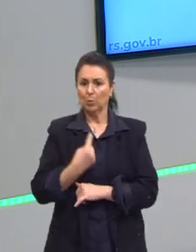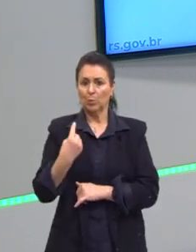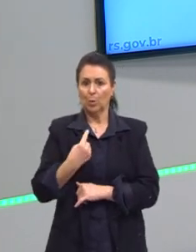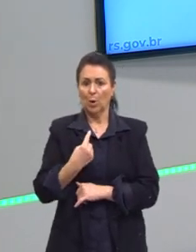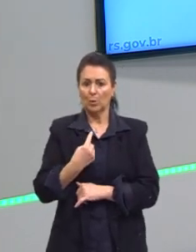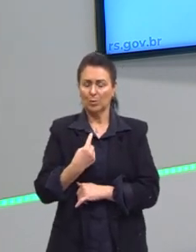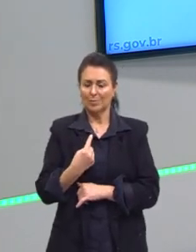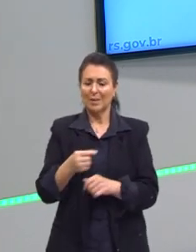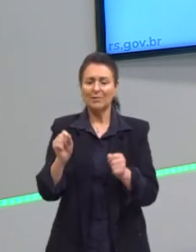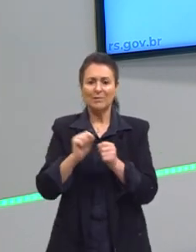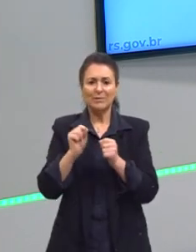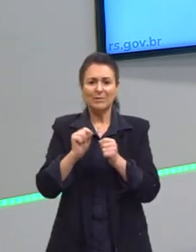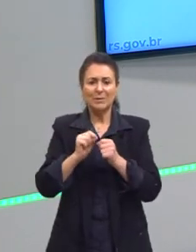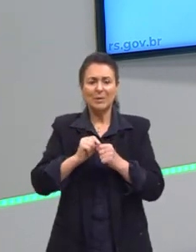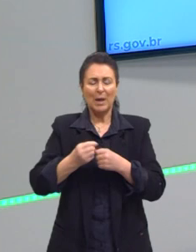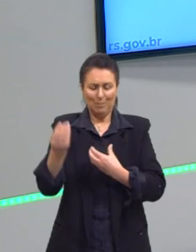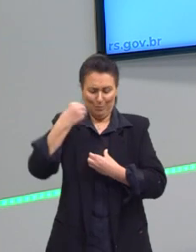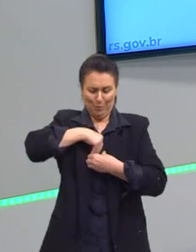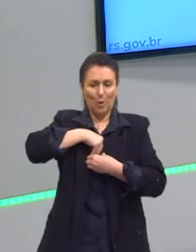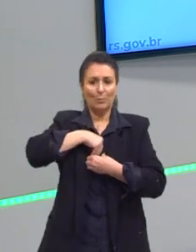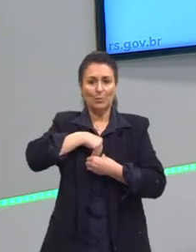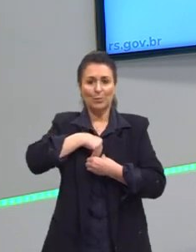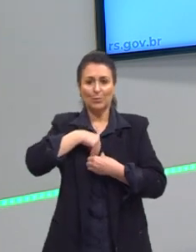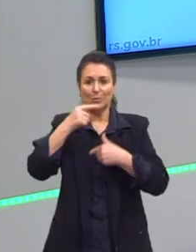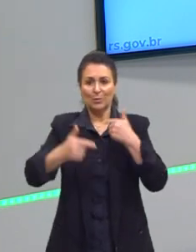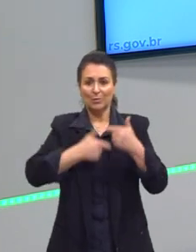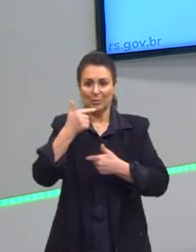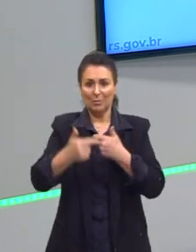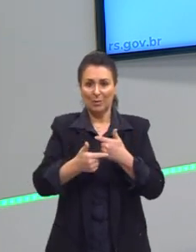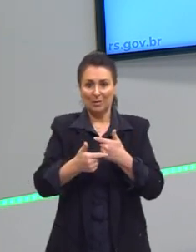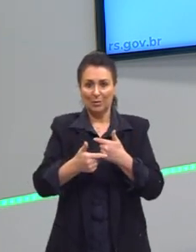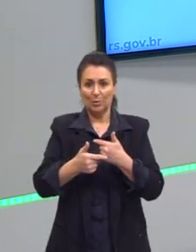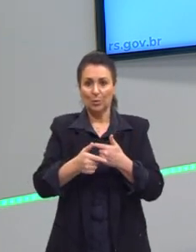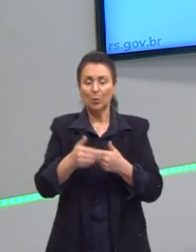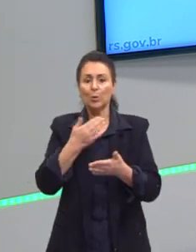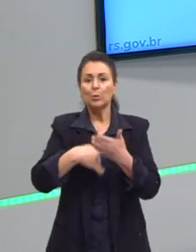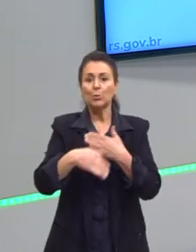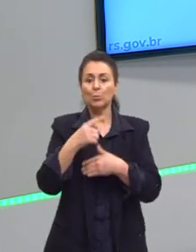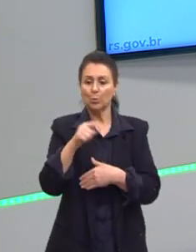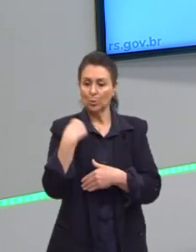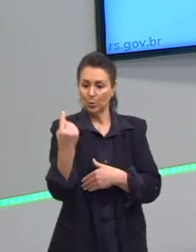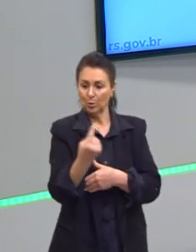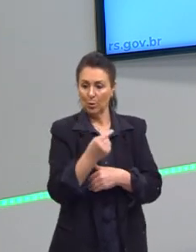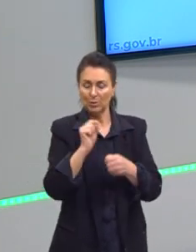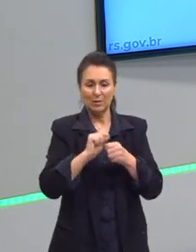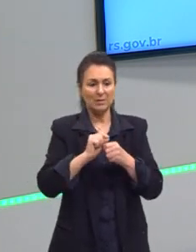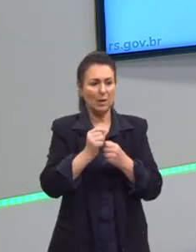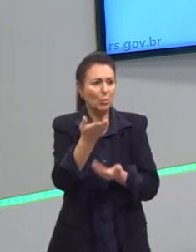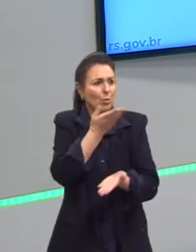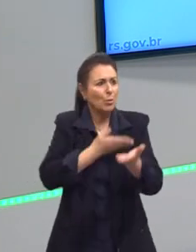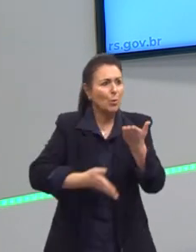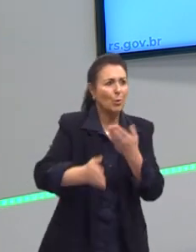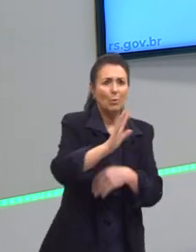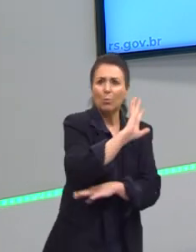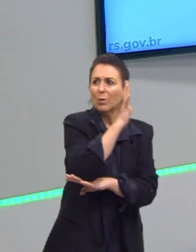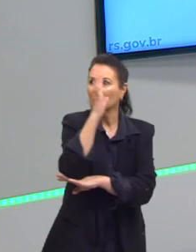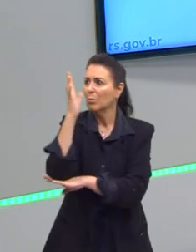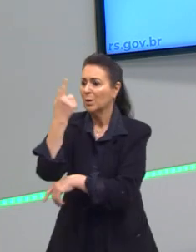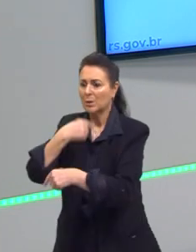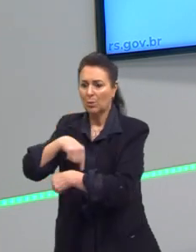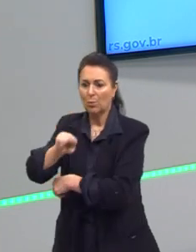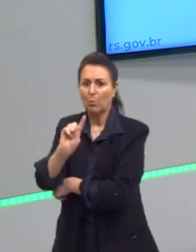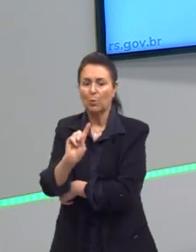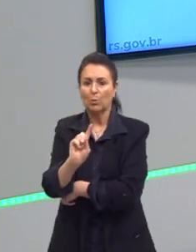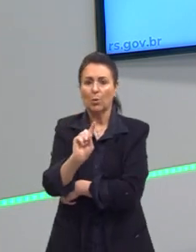trabalho. Aquilo que nós fazemos também nos faz. Essa troca com a natureza, com os outros. O ser humano se